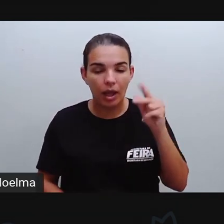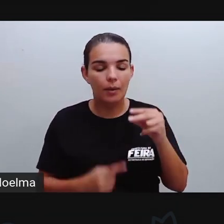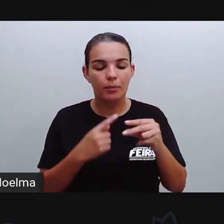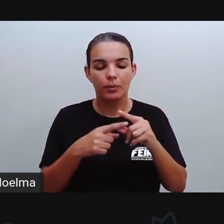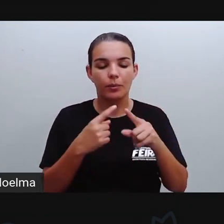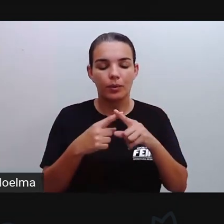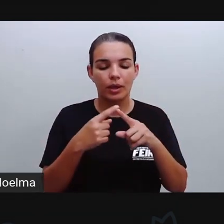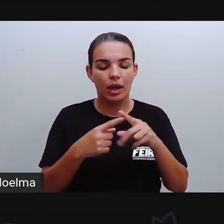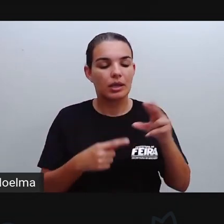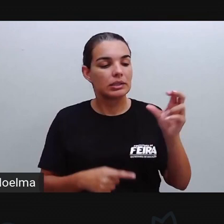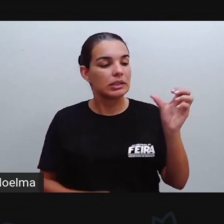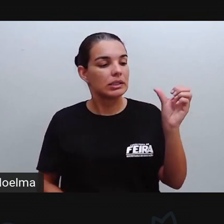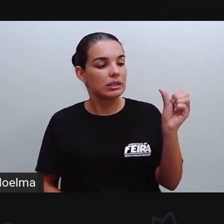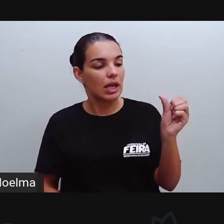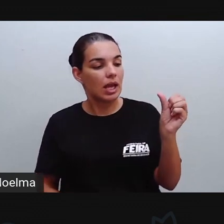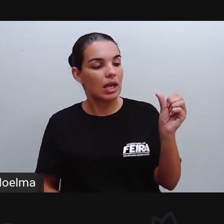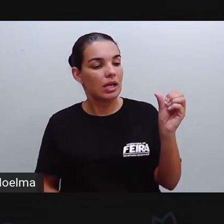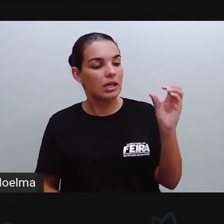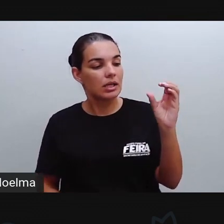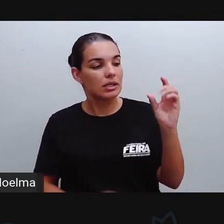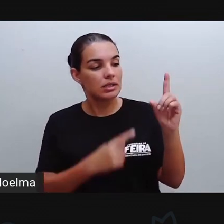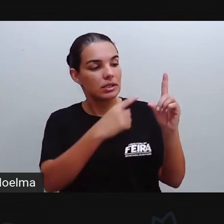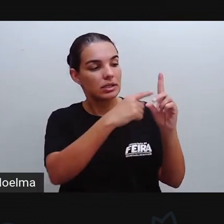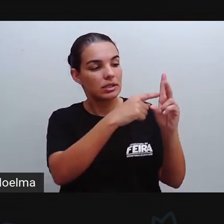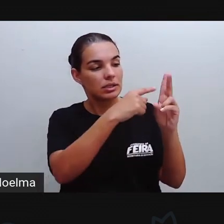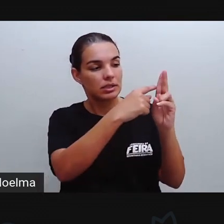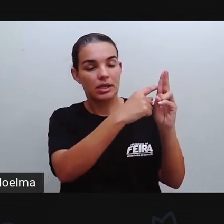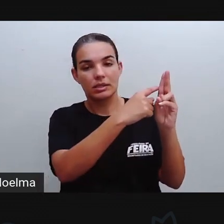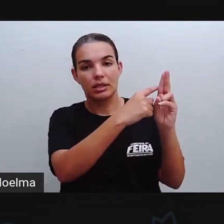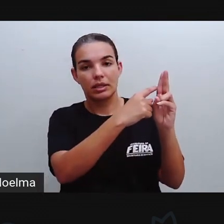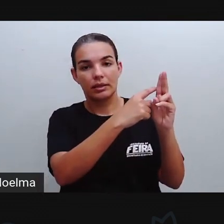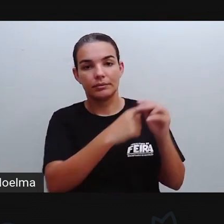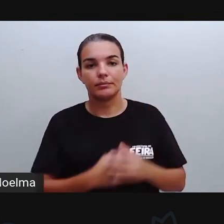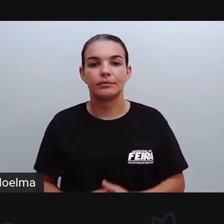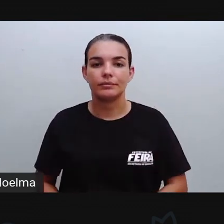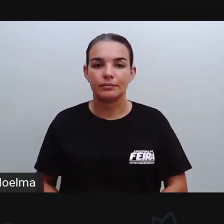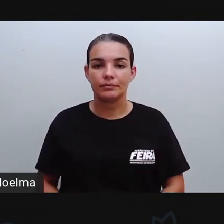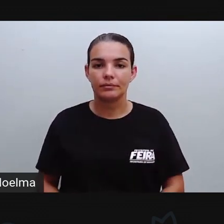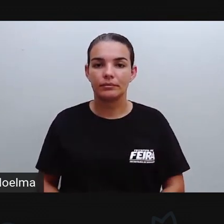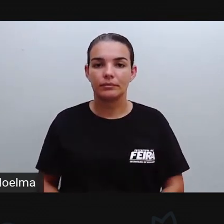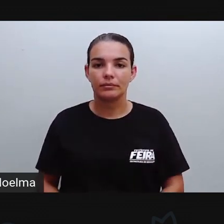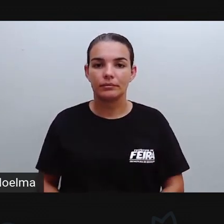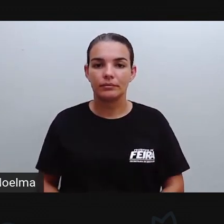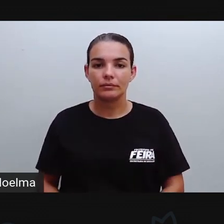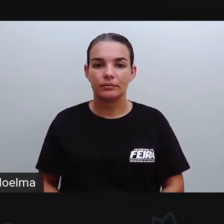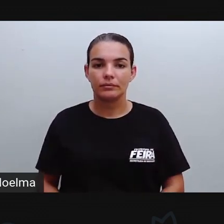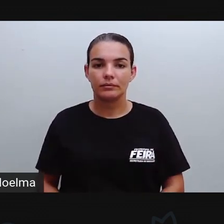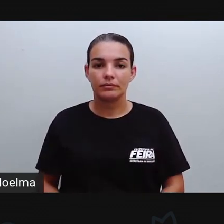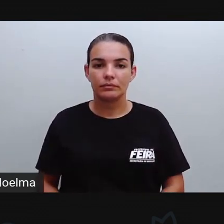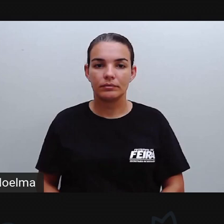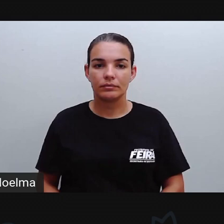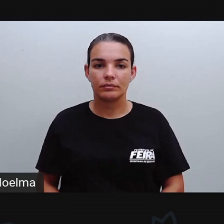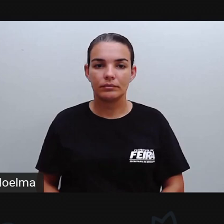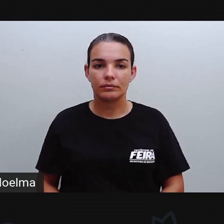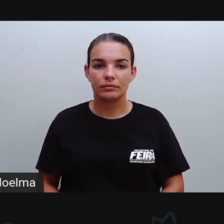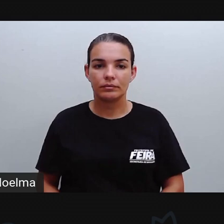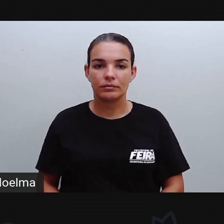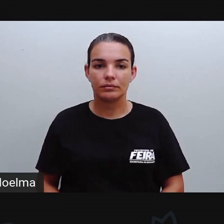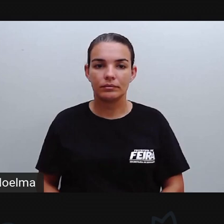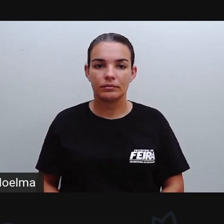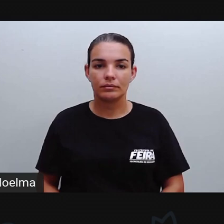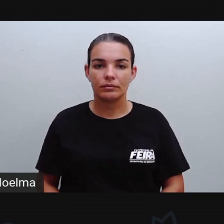vamos somar aqui. 1 mais 6, 7. 7 mais 9, 16.